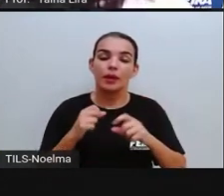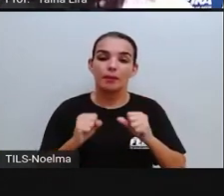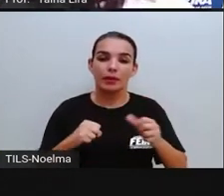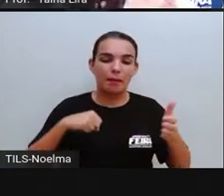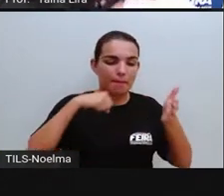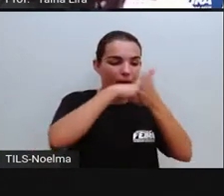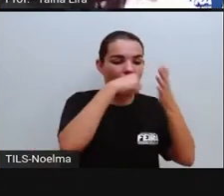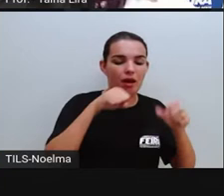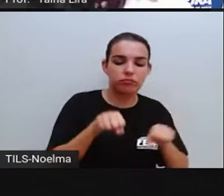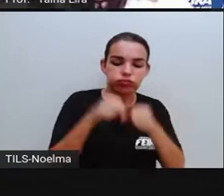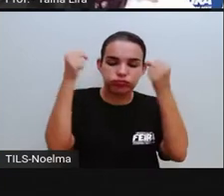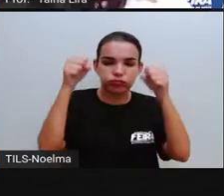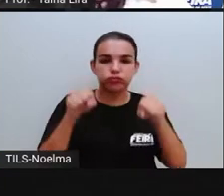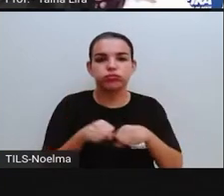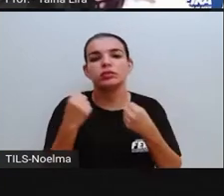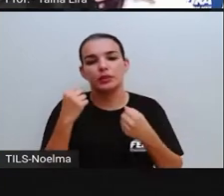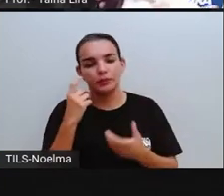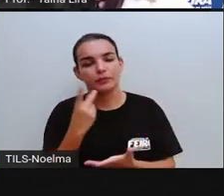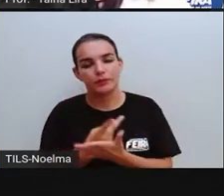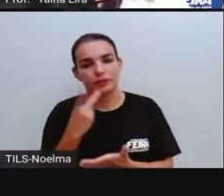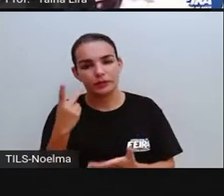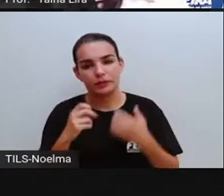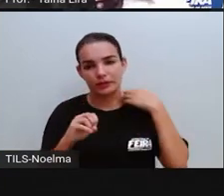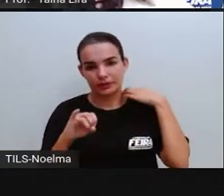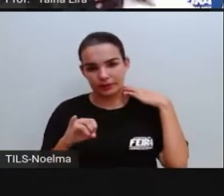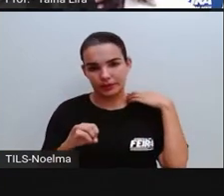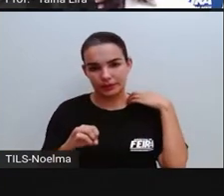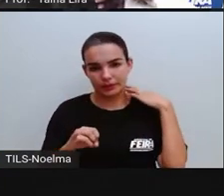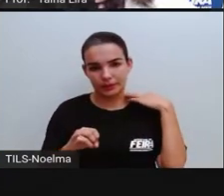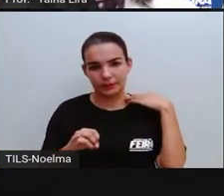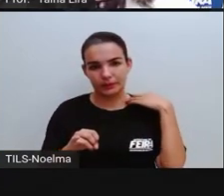sofrerem aí um impacto muito grande, certo?